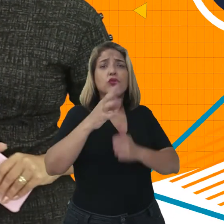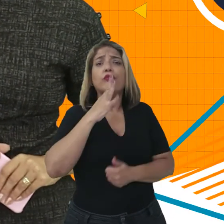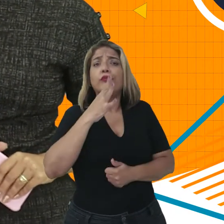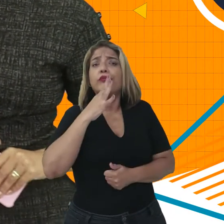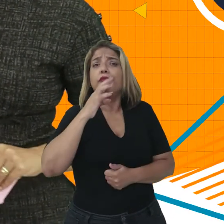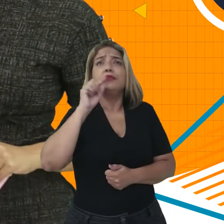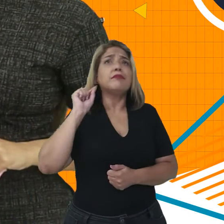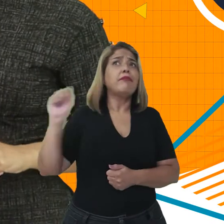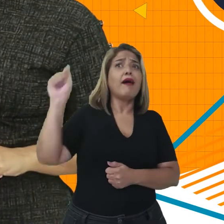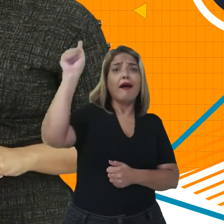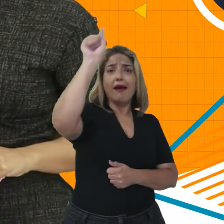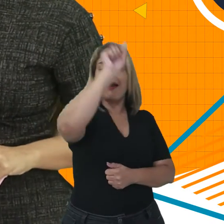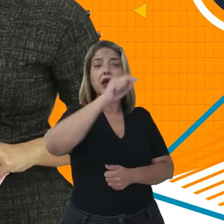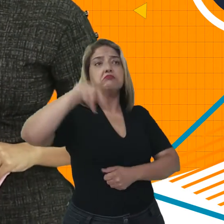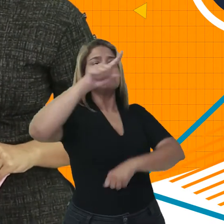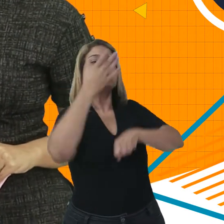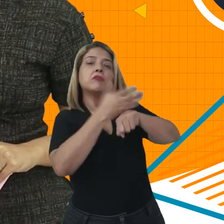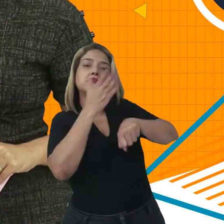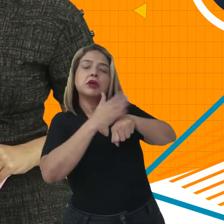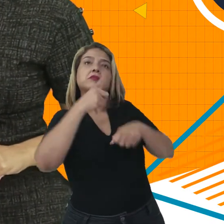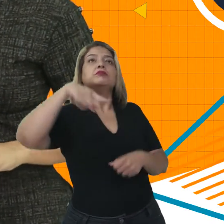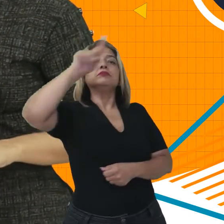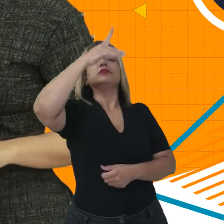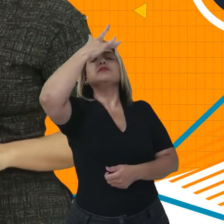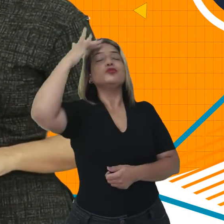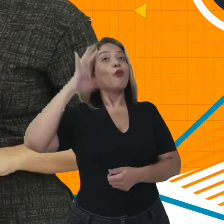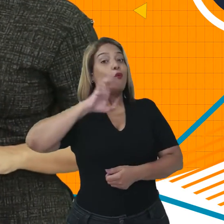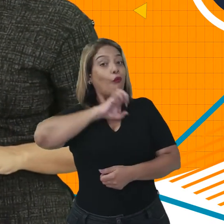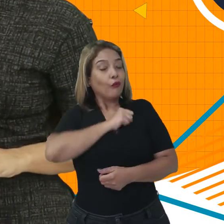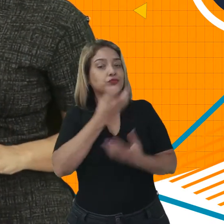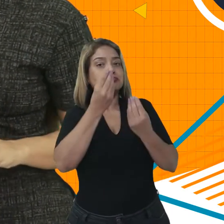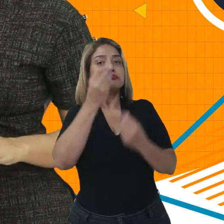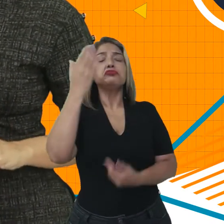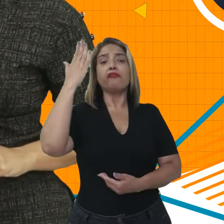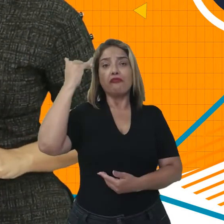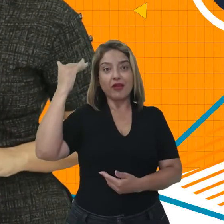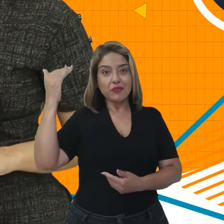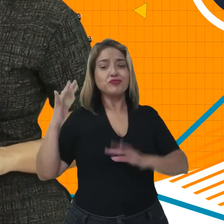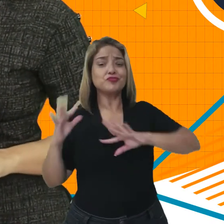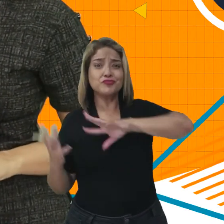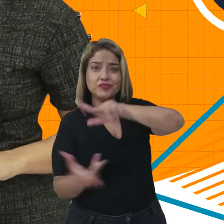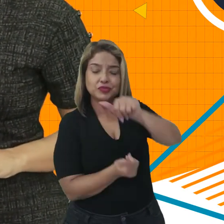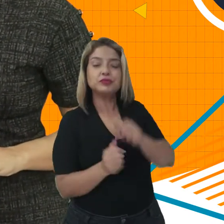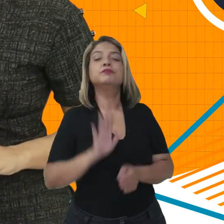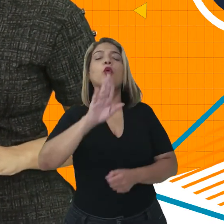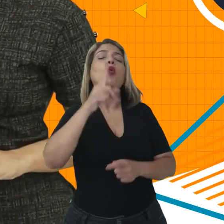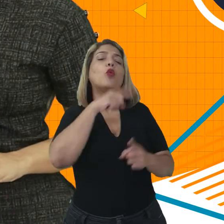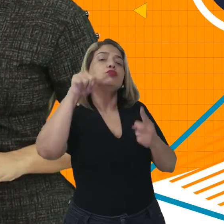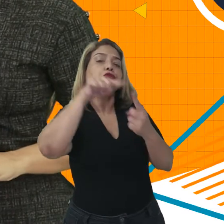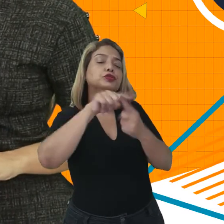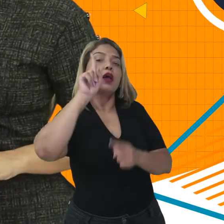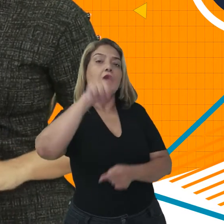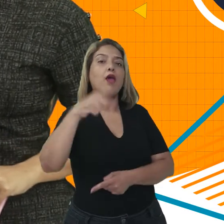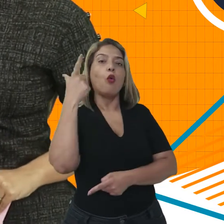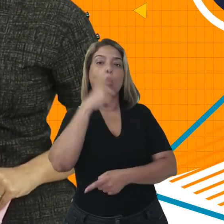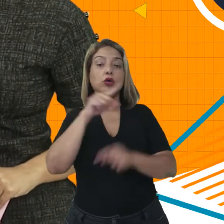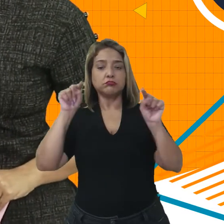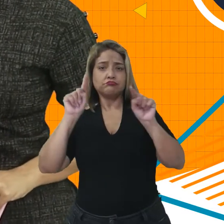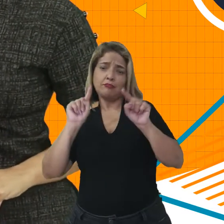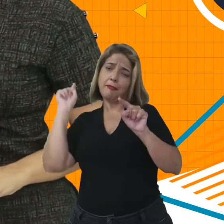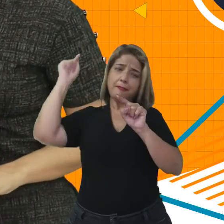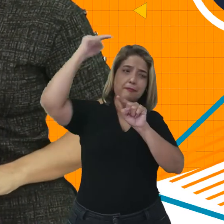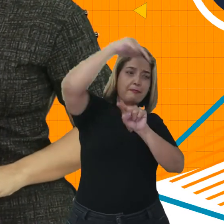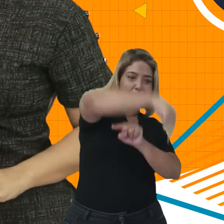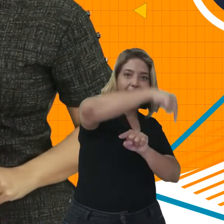conhecido, praticado e apreciado mundialmente? O objetivo do jogo é fazer a bola cair na